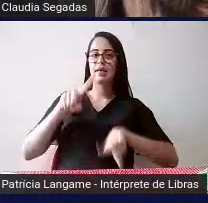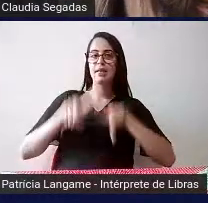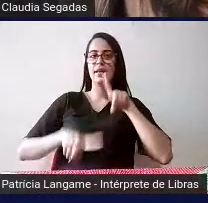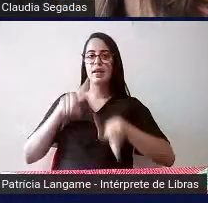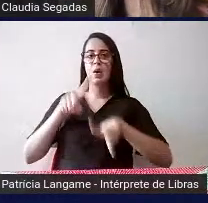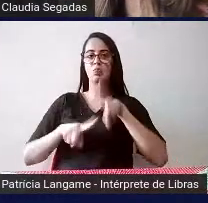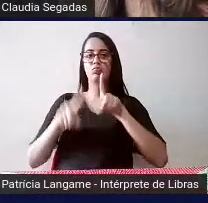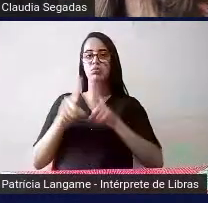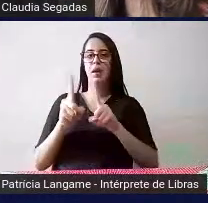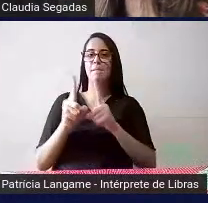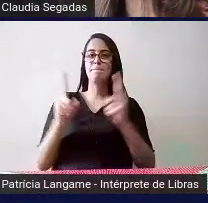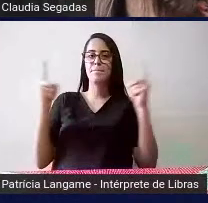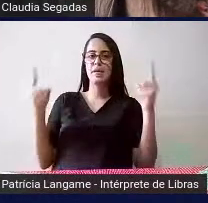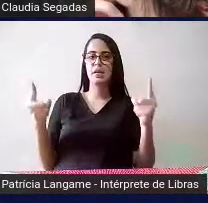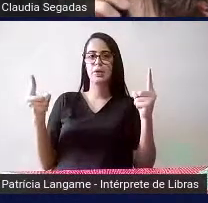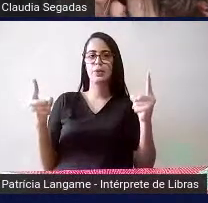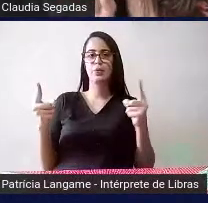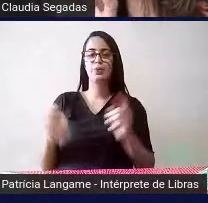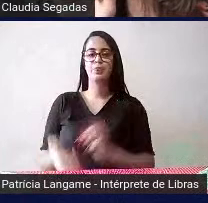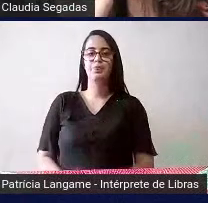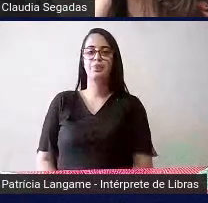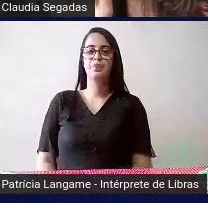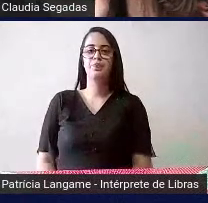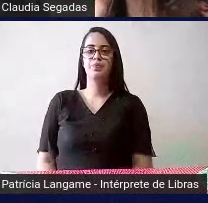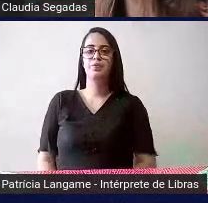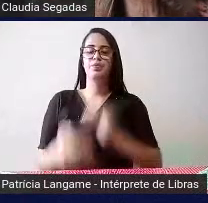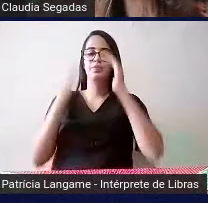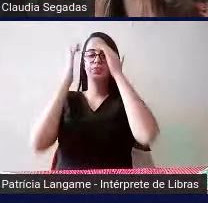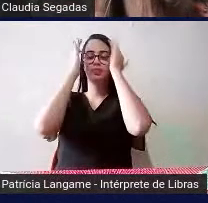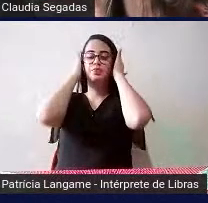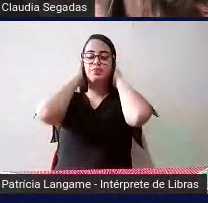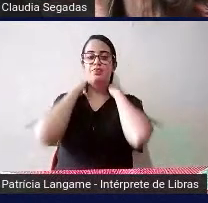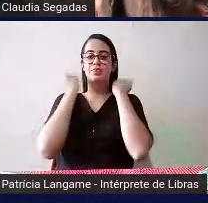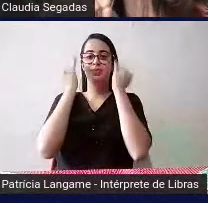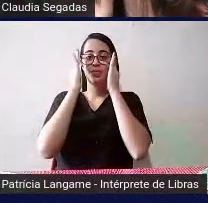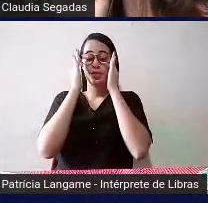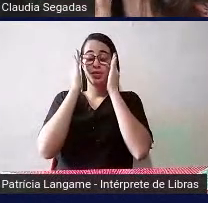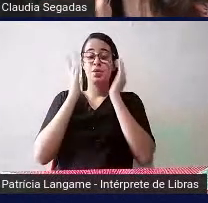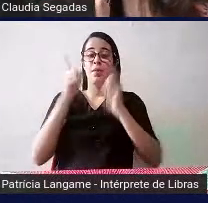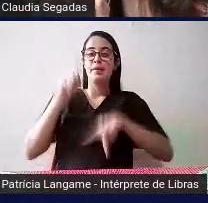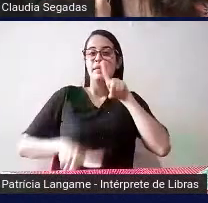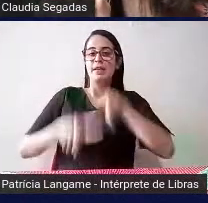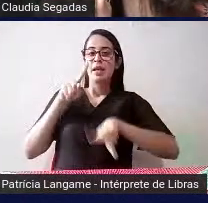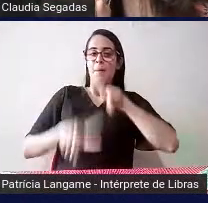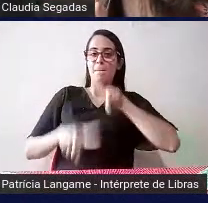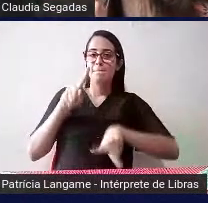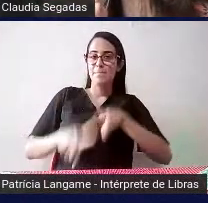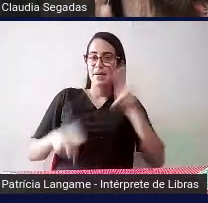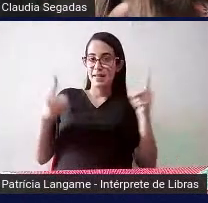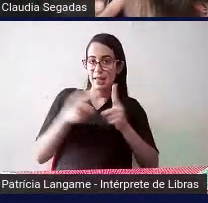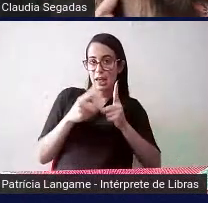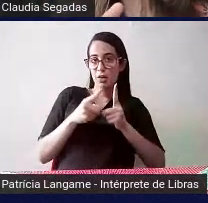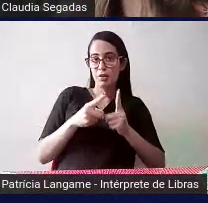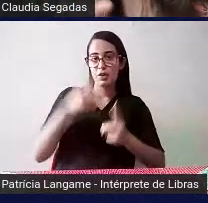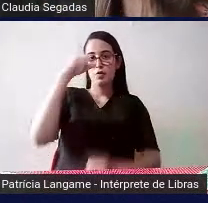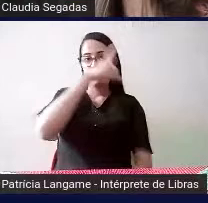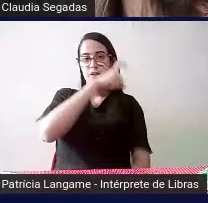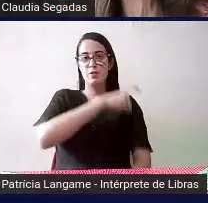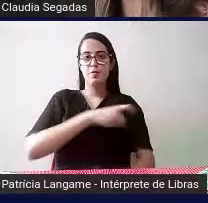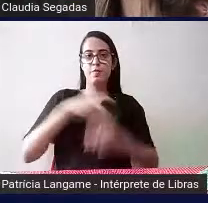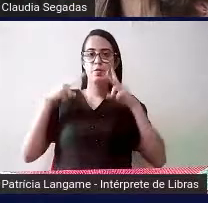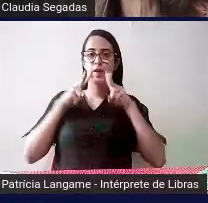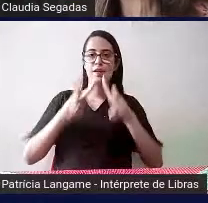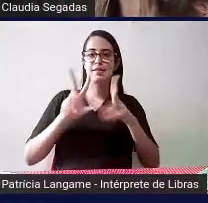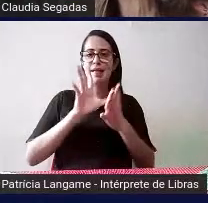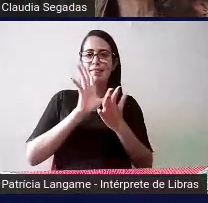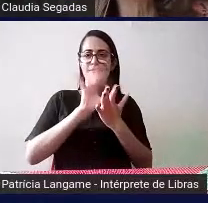se a gente vou colocar materiais pequenos demais vai ser difícil visualizar os detalhes ou